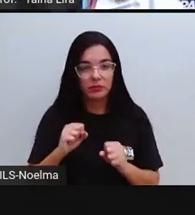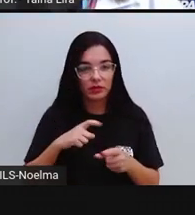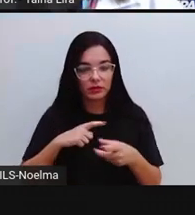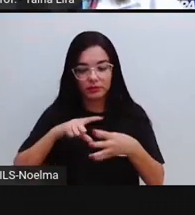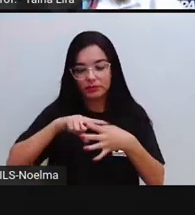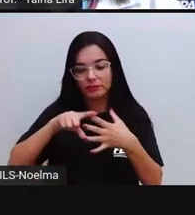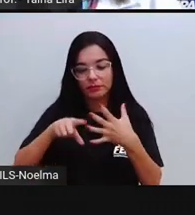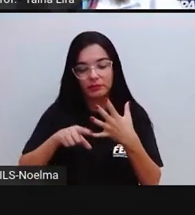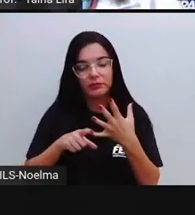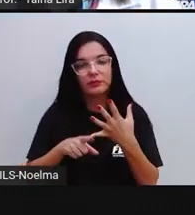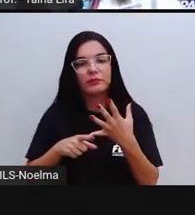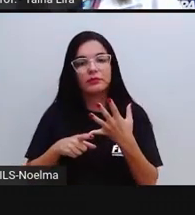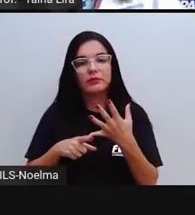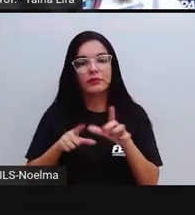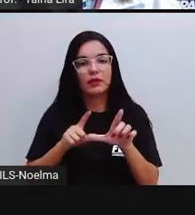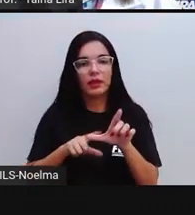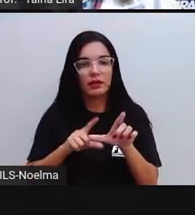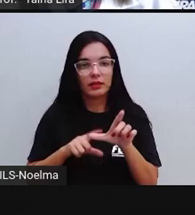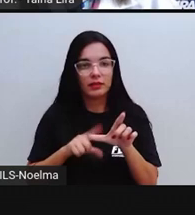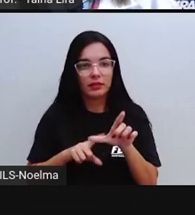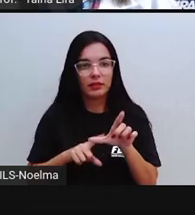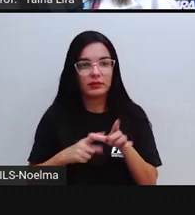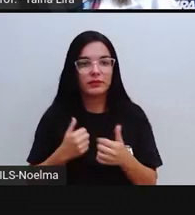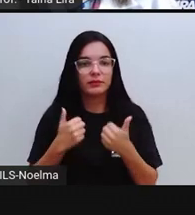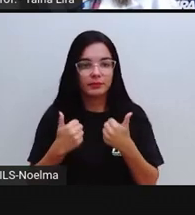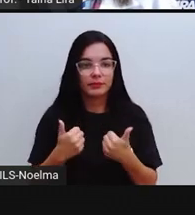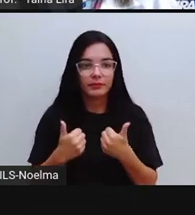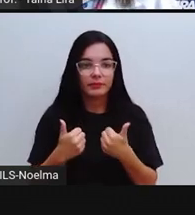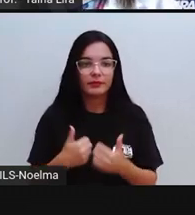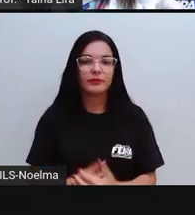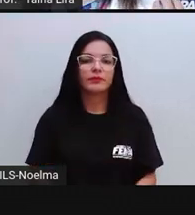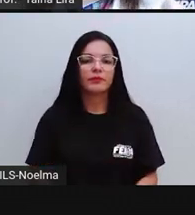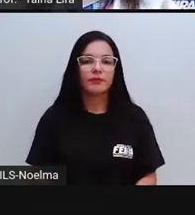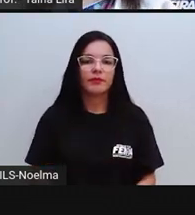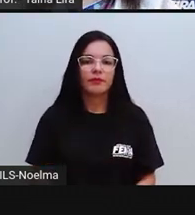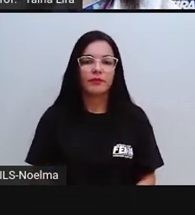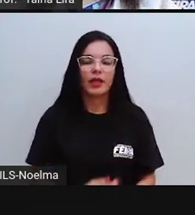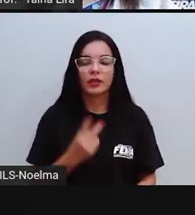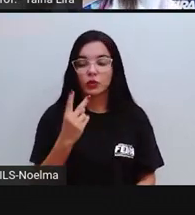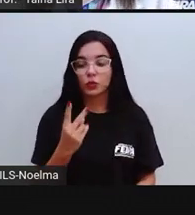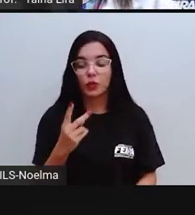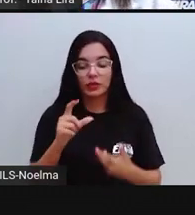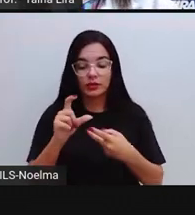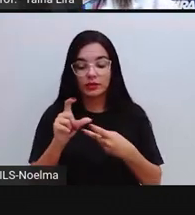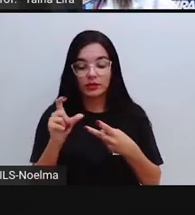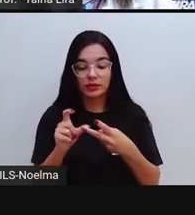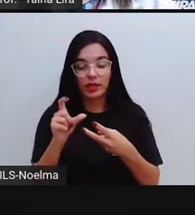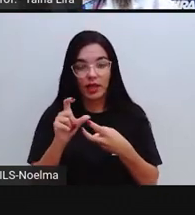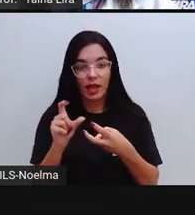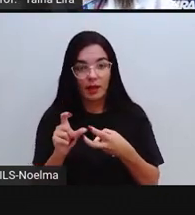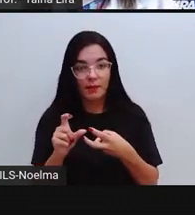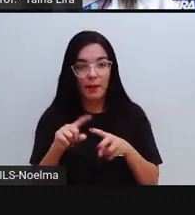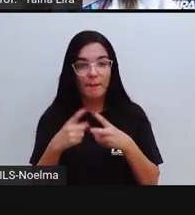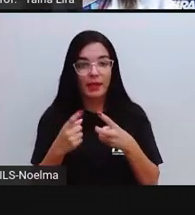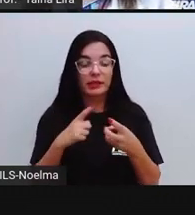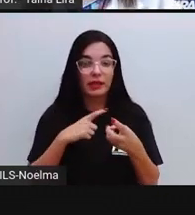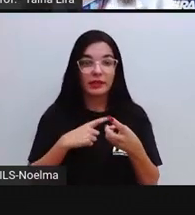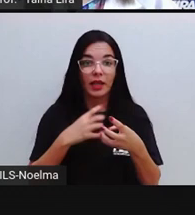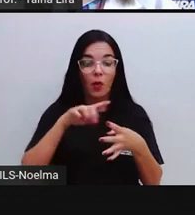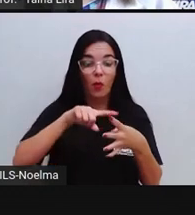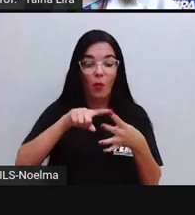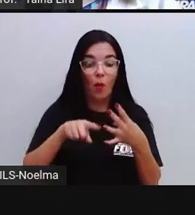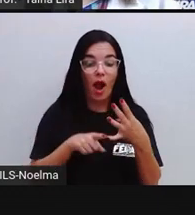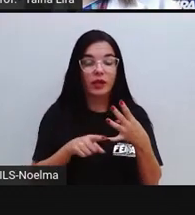várias letras. Um exemplo aqui é qualquer, tá? É uma palavra com duas sílabas e cada sílaba, ó, tem quatro